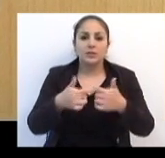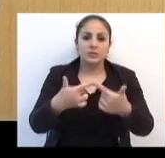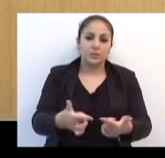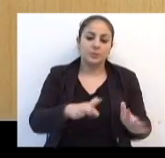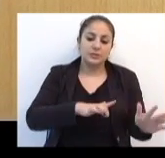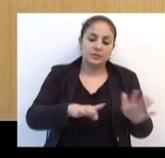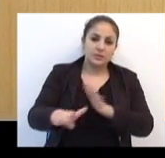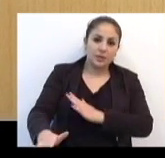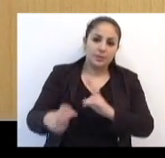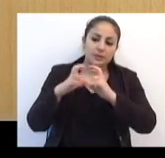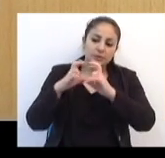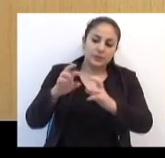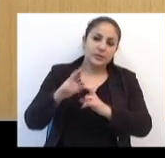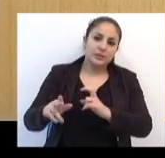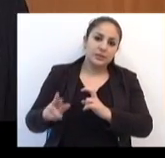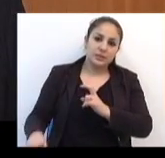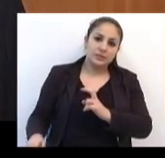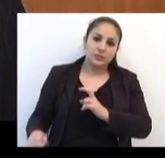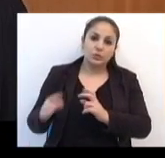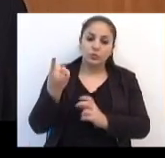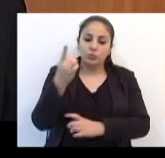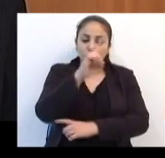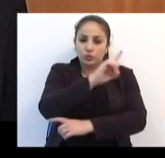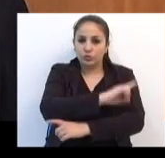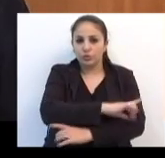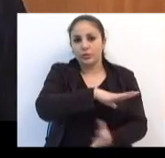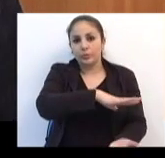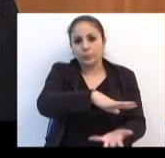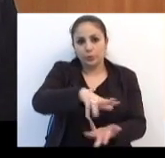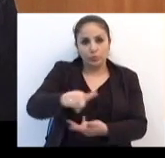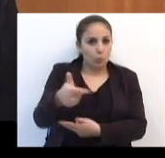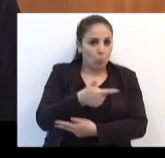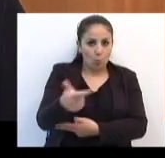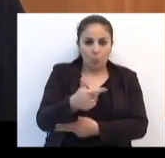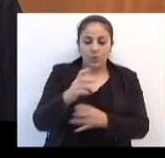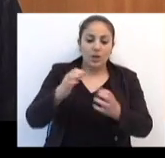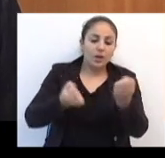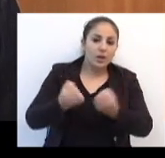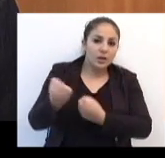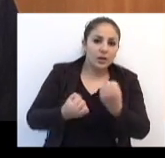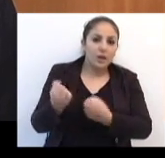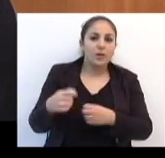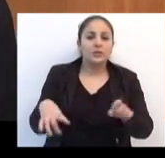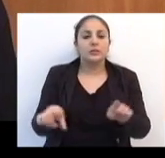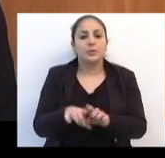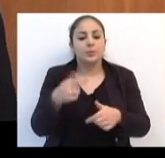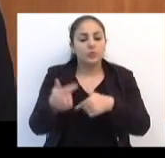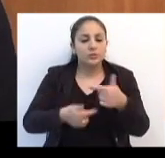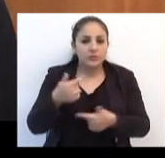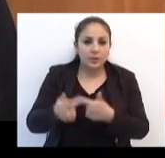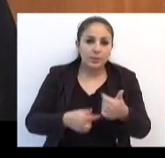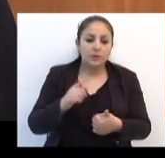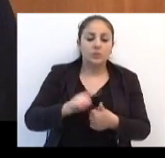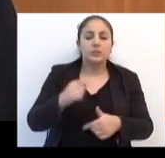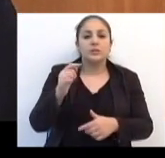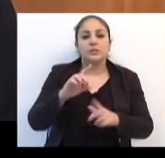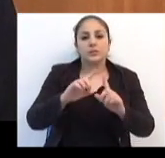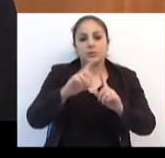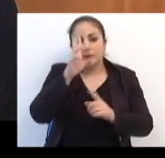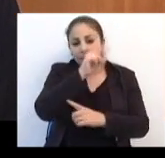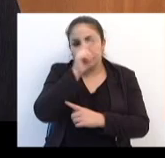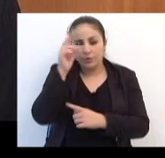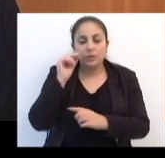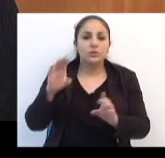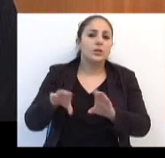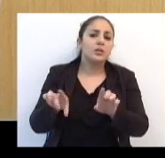o Dia Mundial Sem Carro. Convidamos todos os vereadores, os servidores da Casa Legislativa, os servidores da Prefeitura e